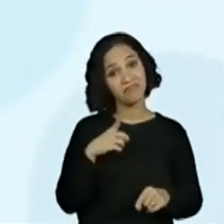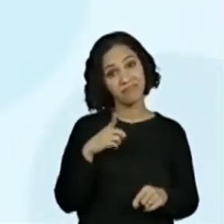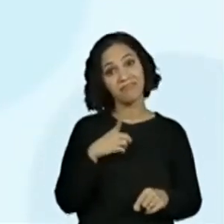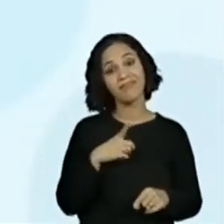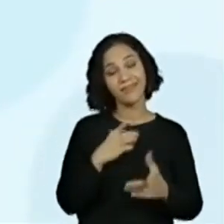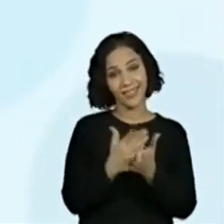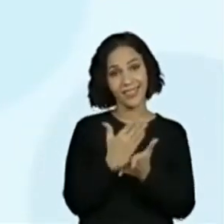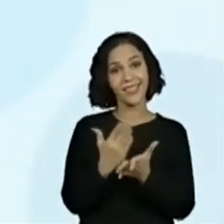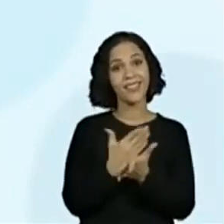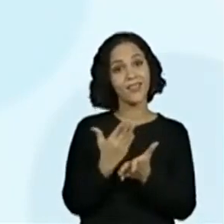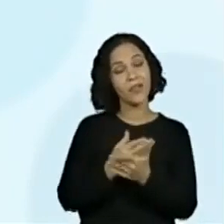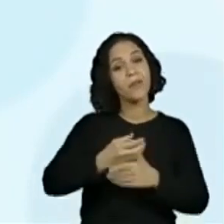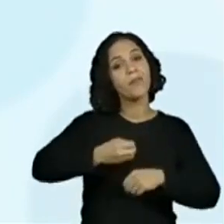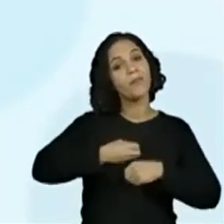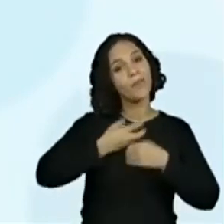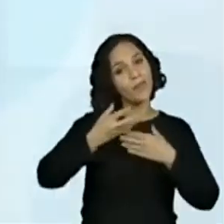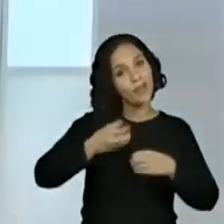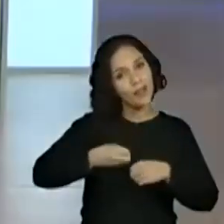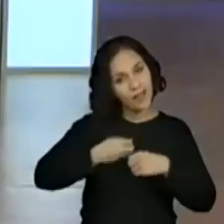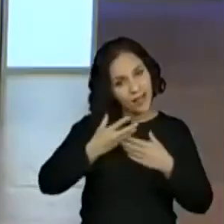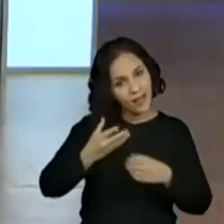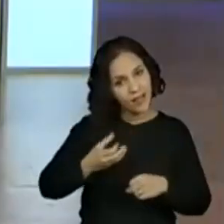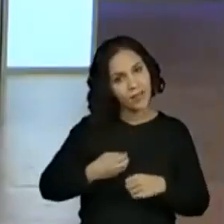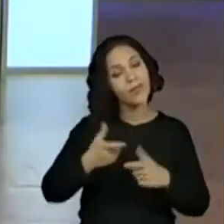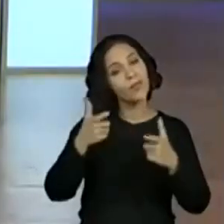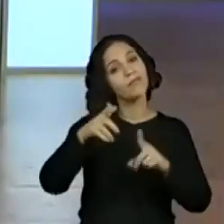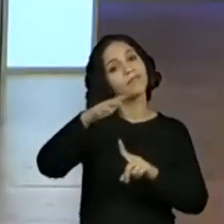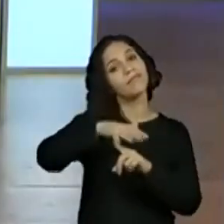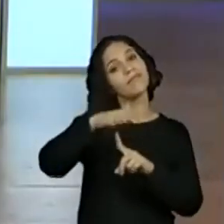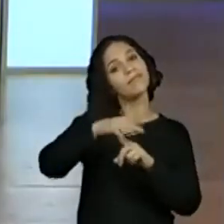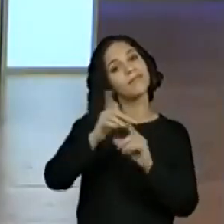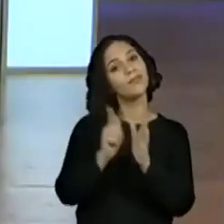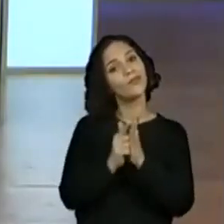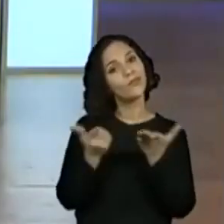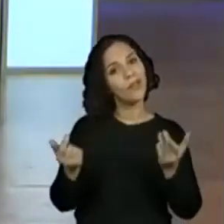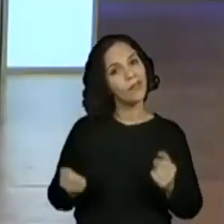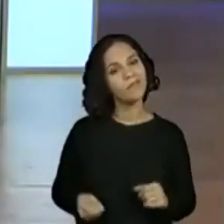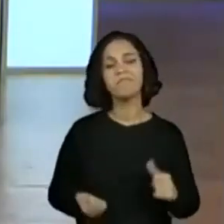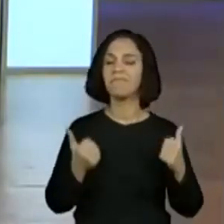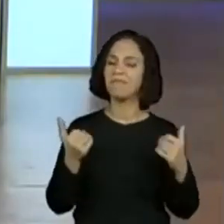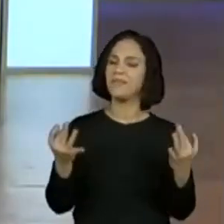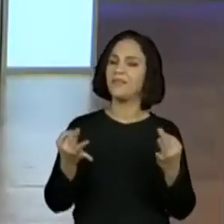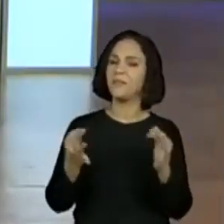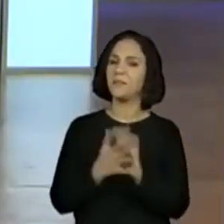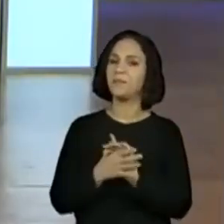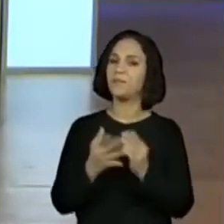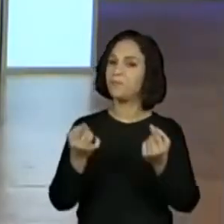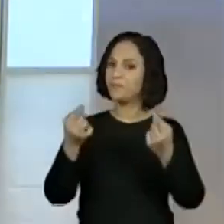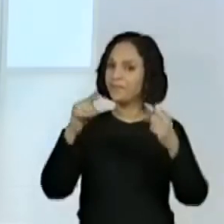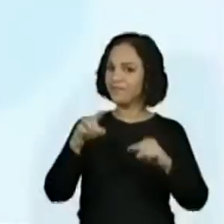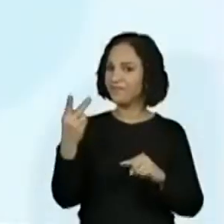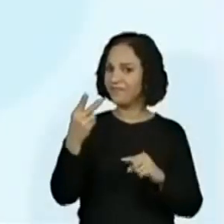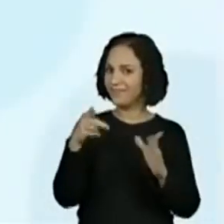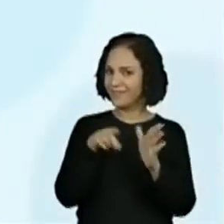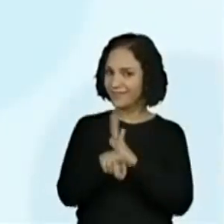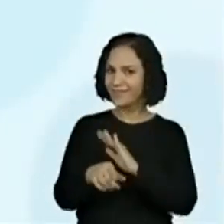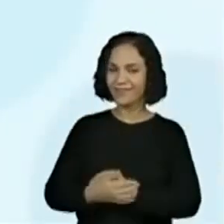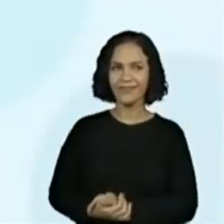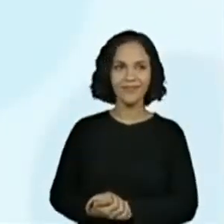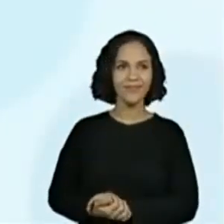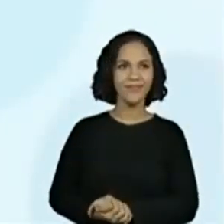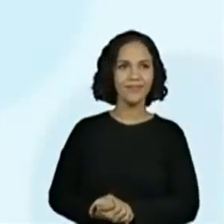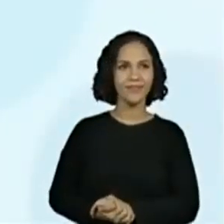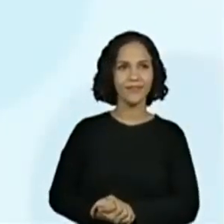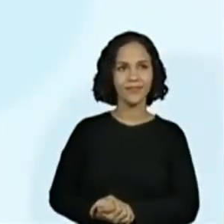livros com poemas ou poesias em bancas de jornais. Perfeito. Segunda questão. Para